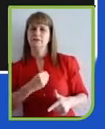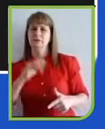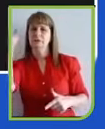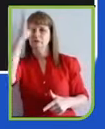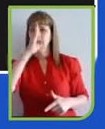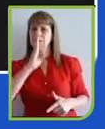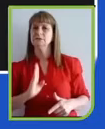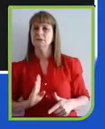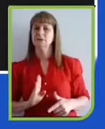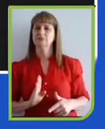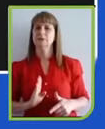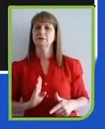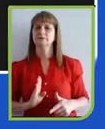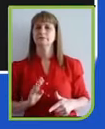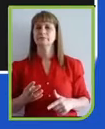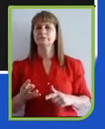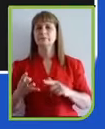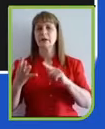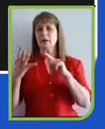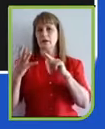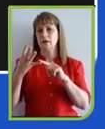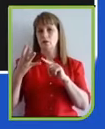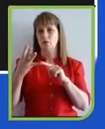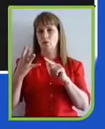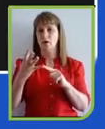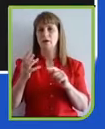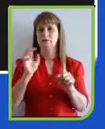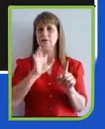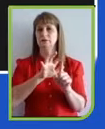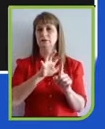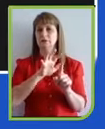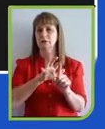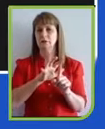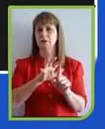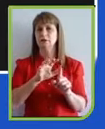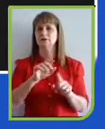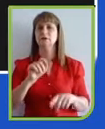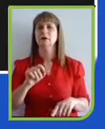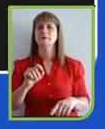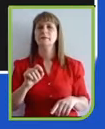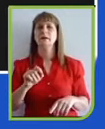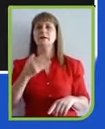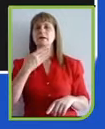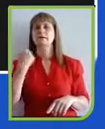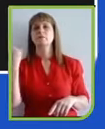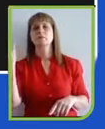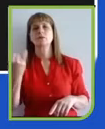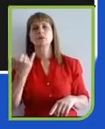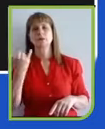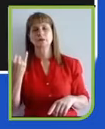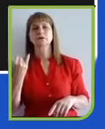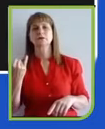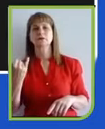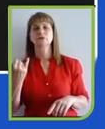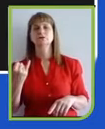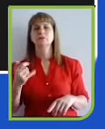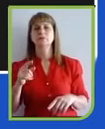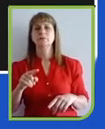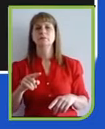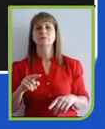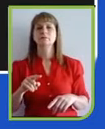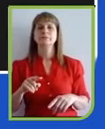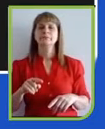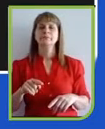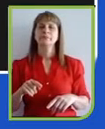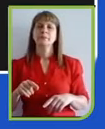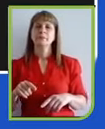A quarta tendência é uma tendência bem conceitual, mas que tem impactos muito importantes no dia a